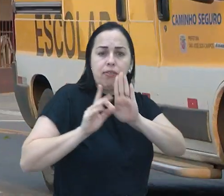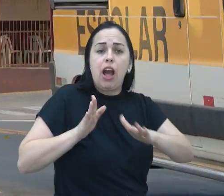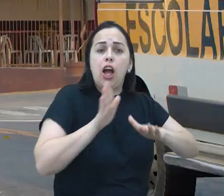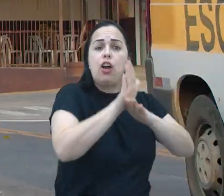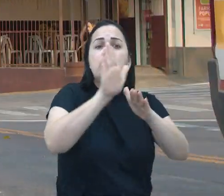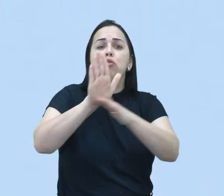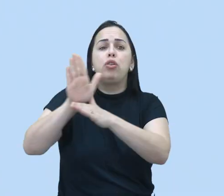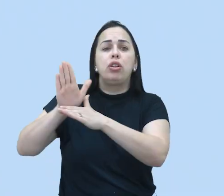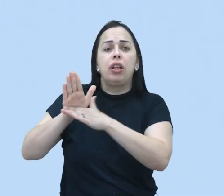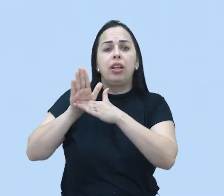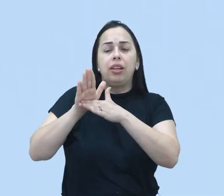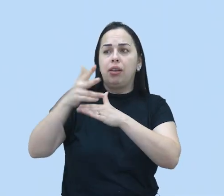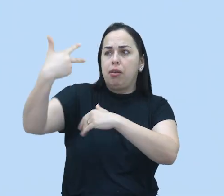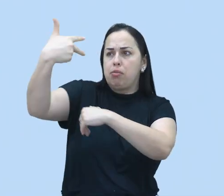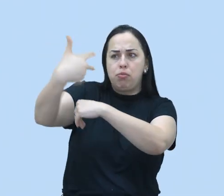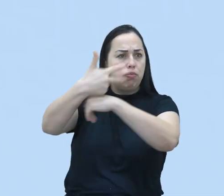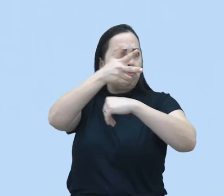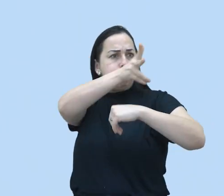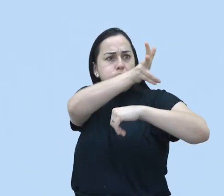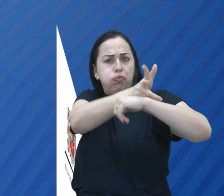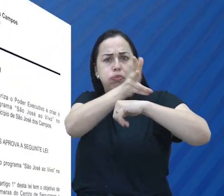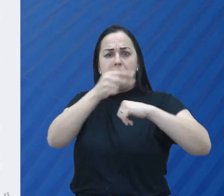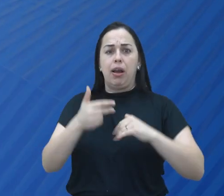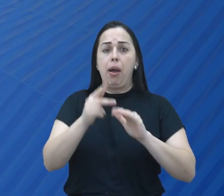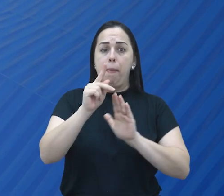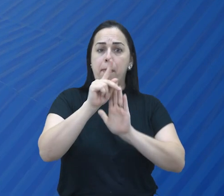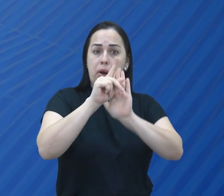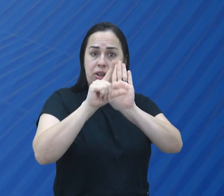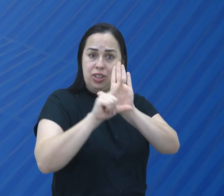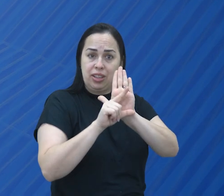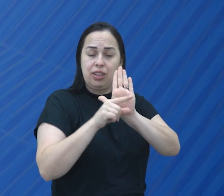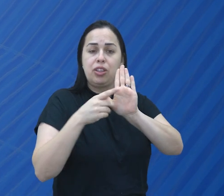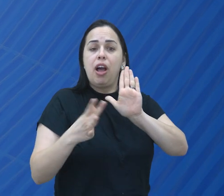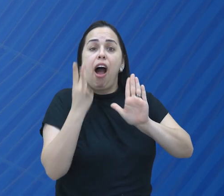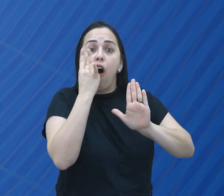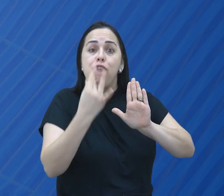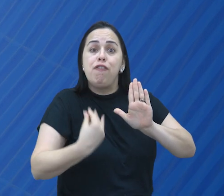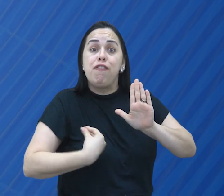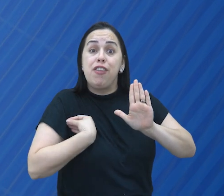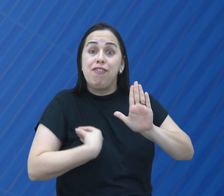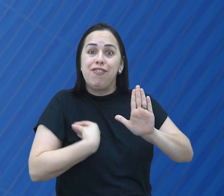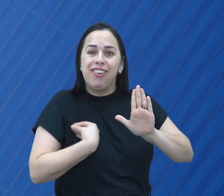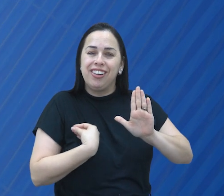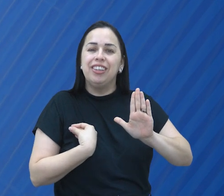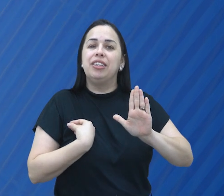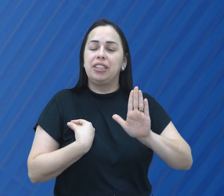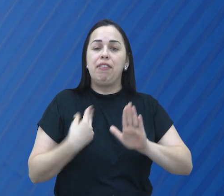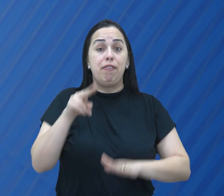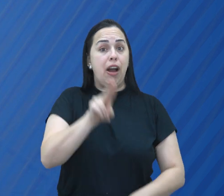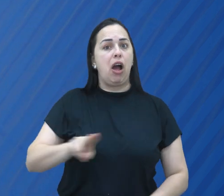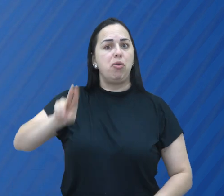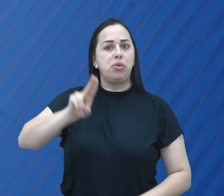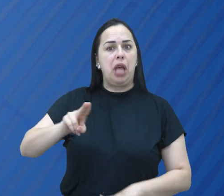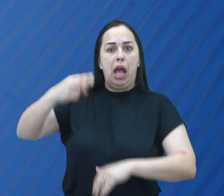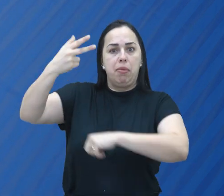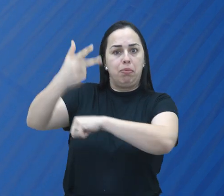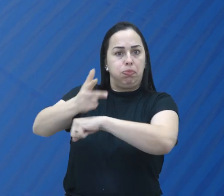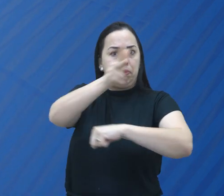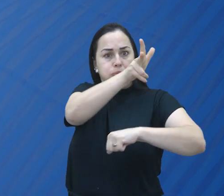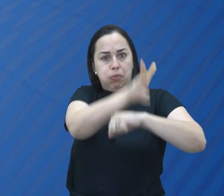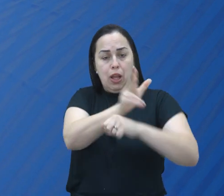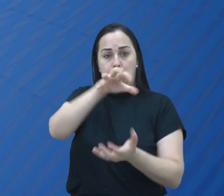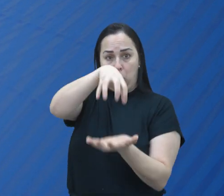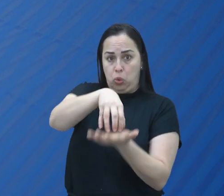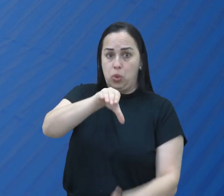vai ajudar os motoristas com o apoio da tecnologia. O programa São José ao Vivo vai utilizar o sistema de monitoramento